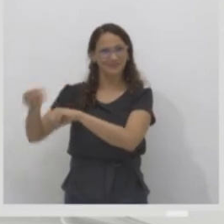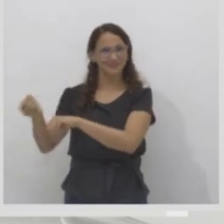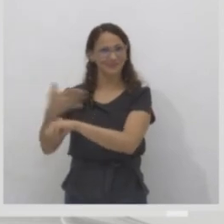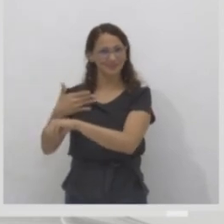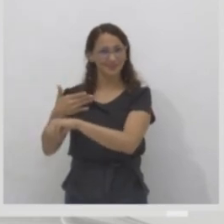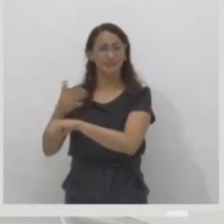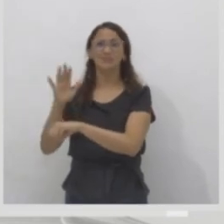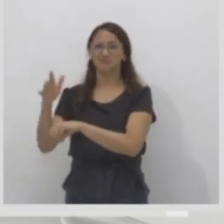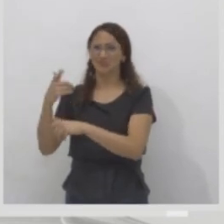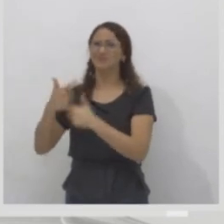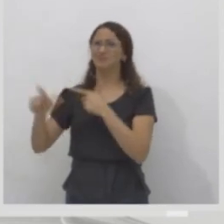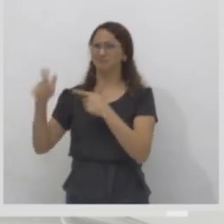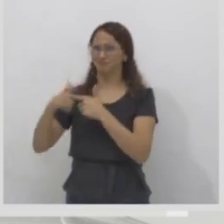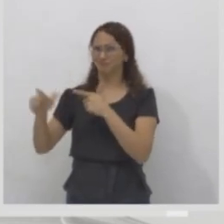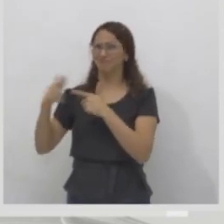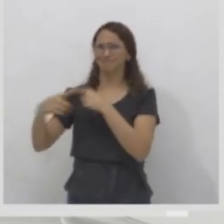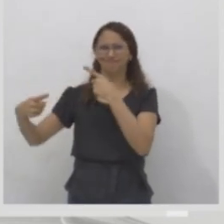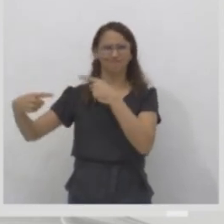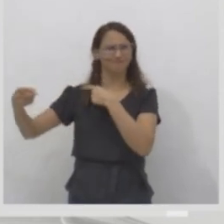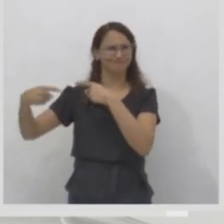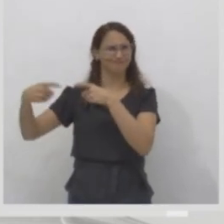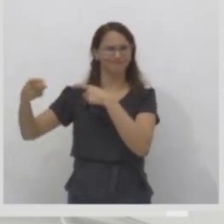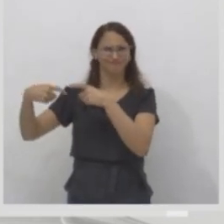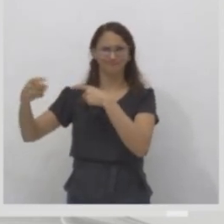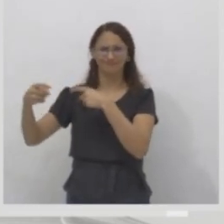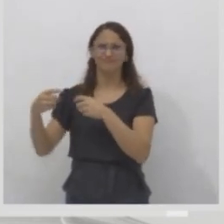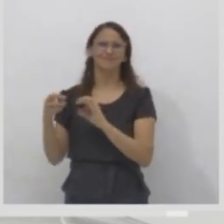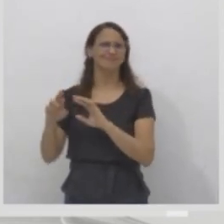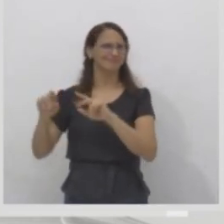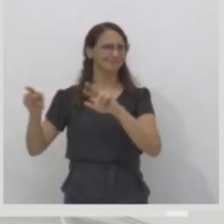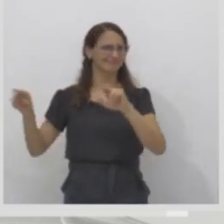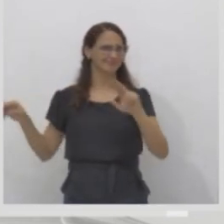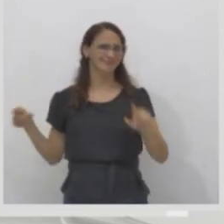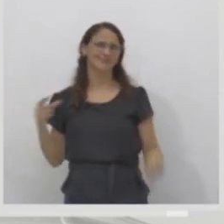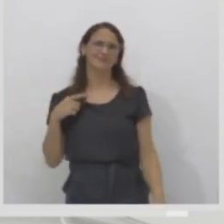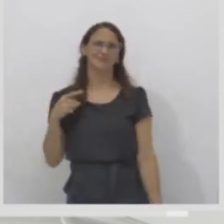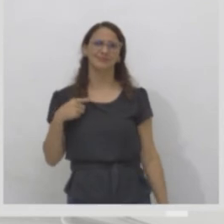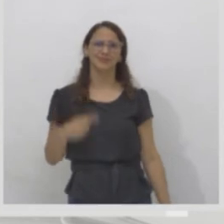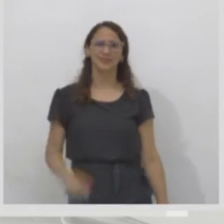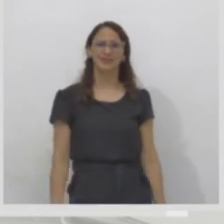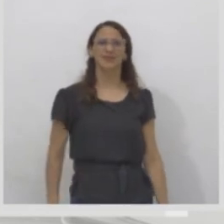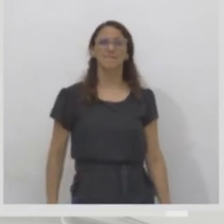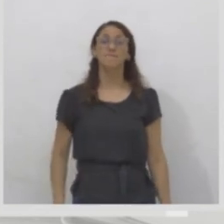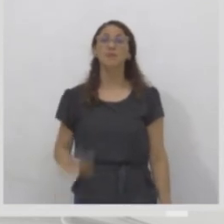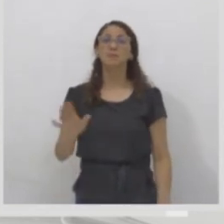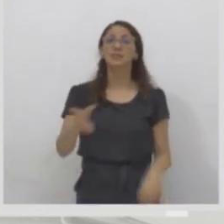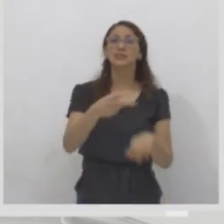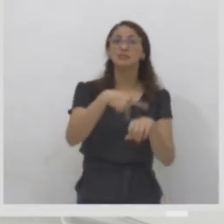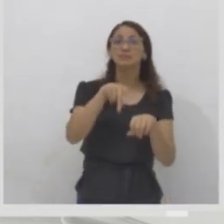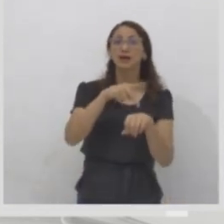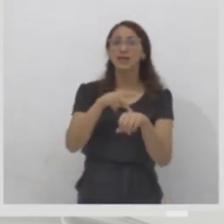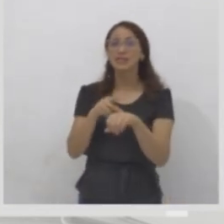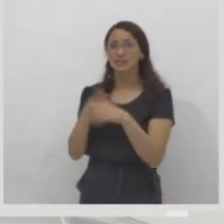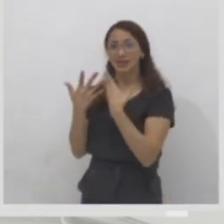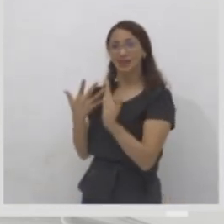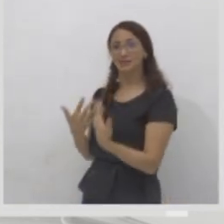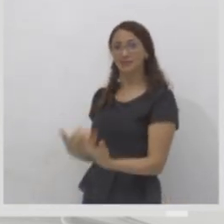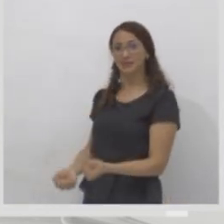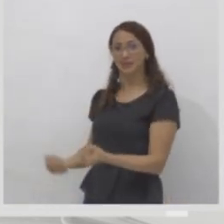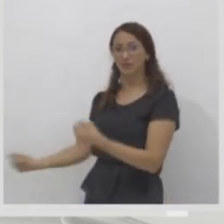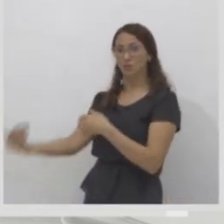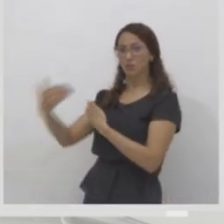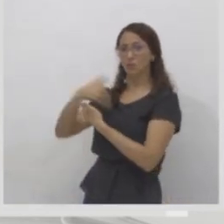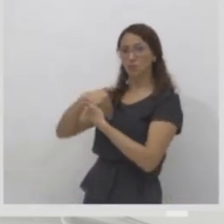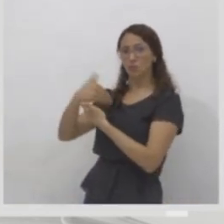E os países que mais recepcionam refugiados são justamente os países próximos da Síria,